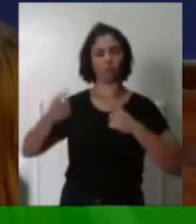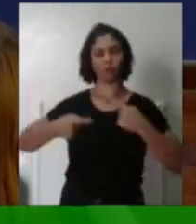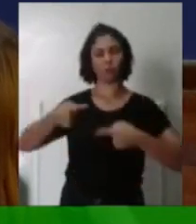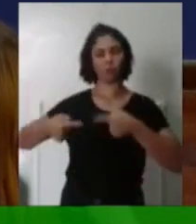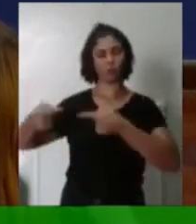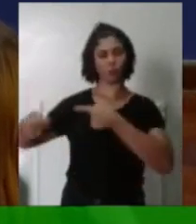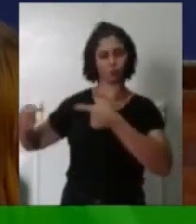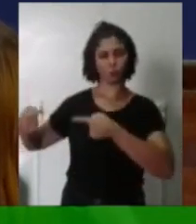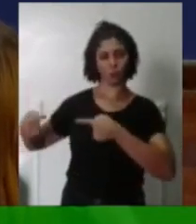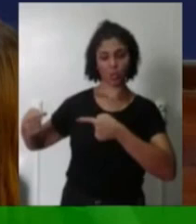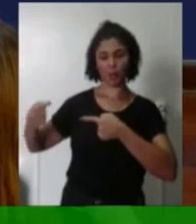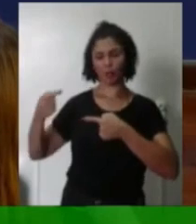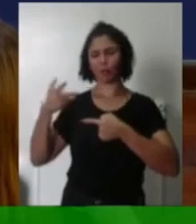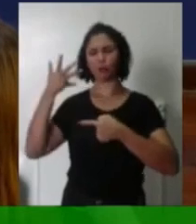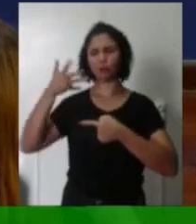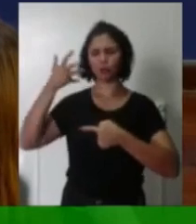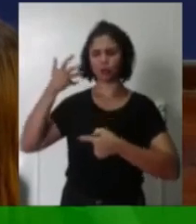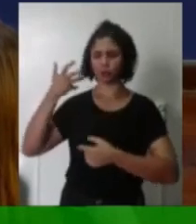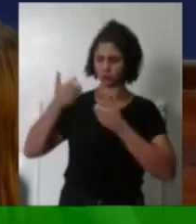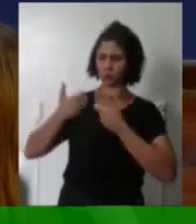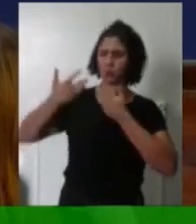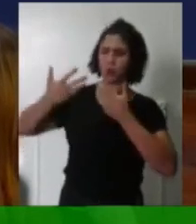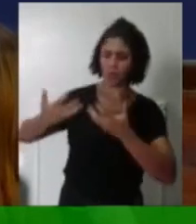cheio de sonhos Um debate honesto